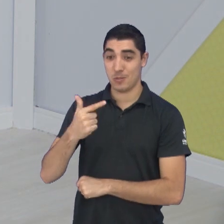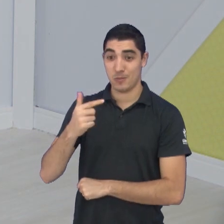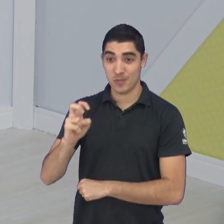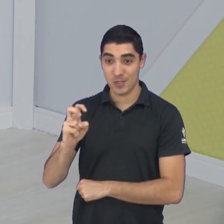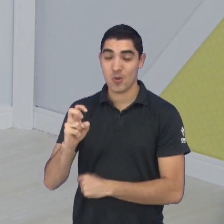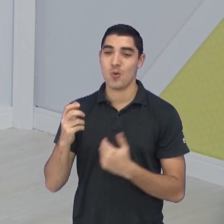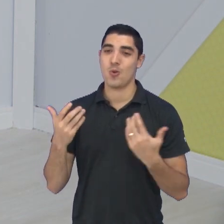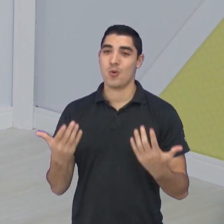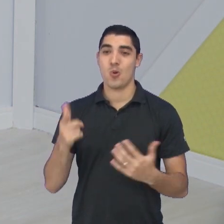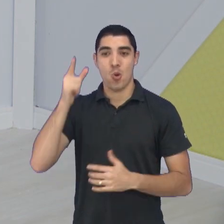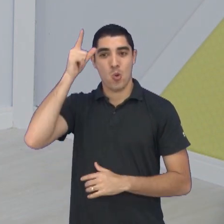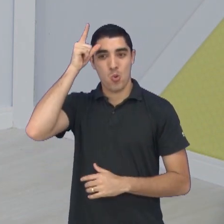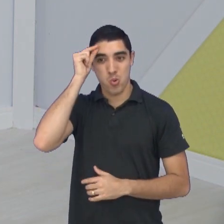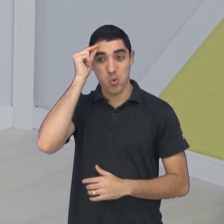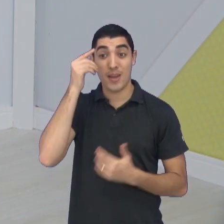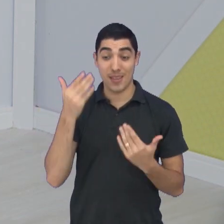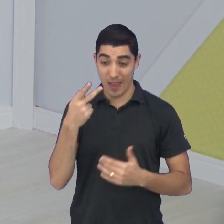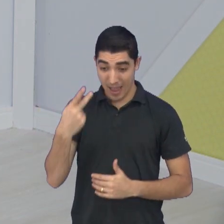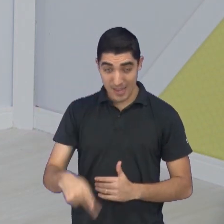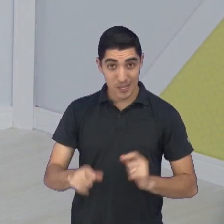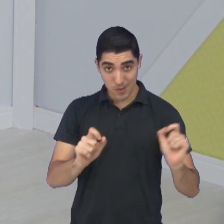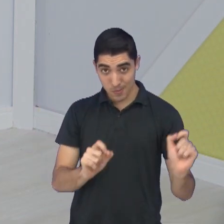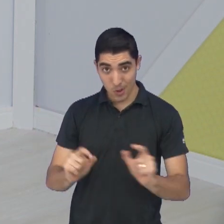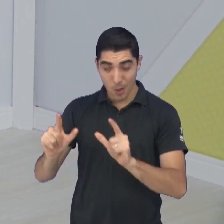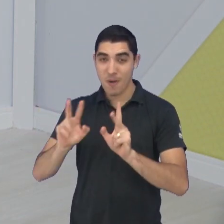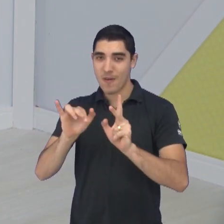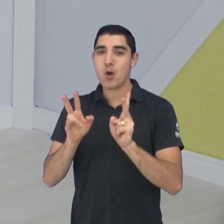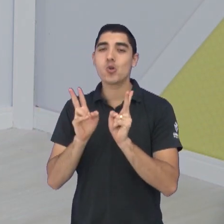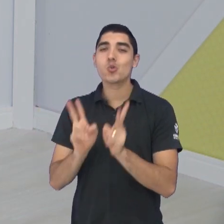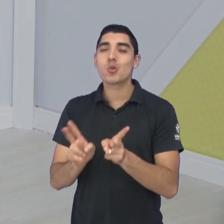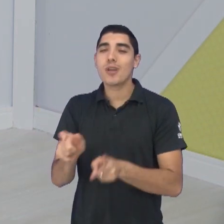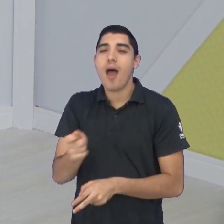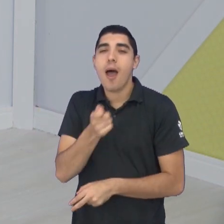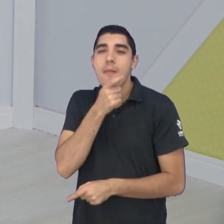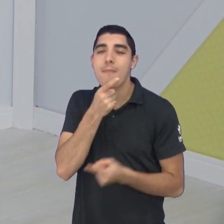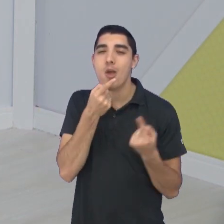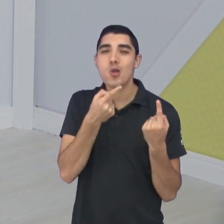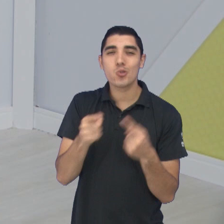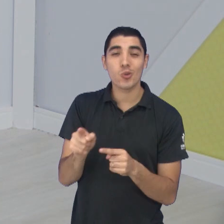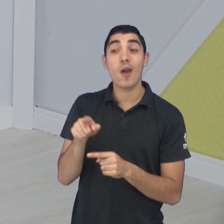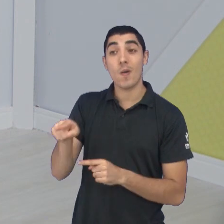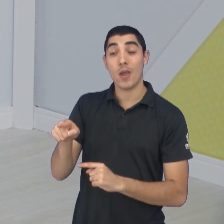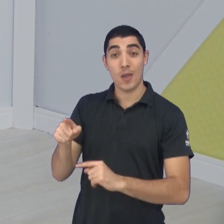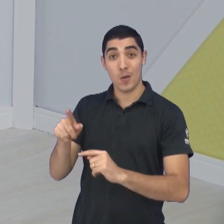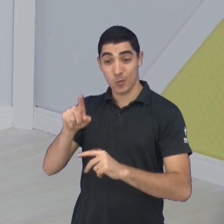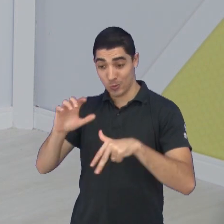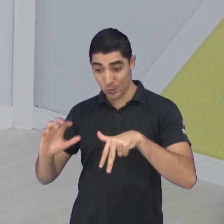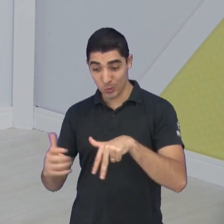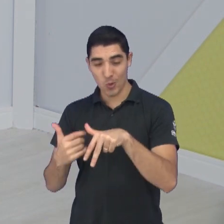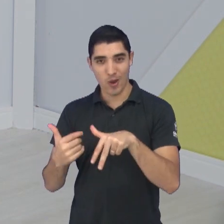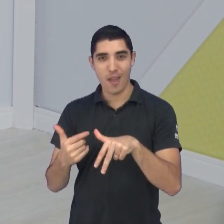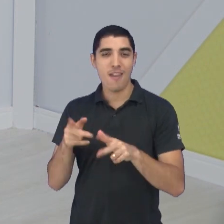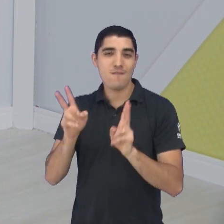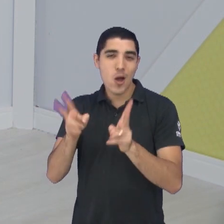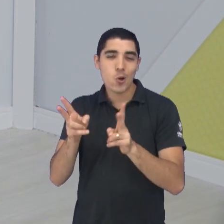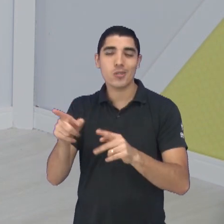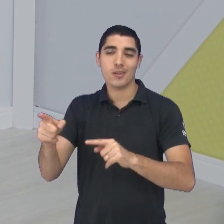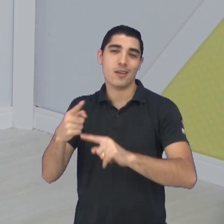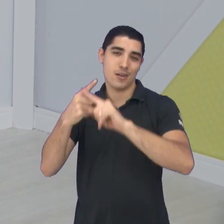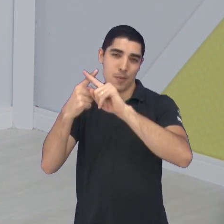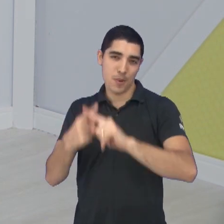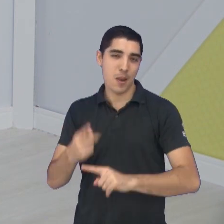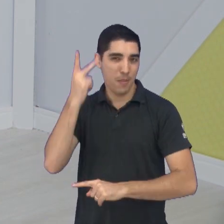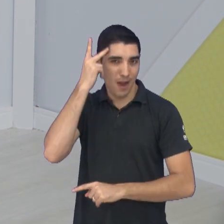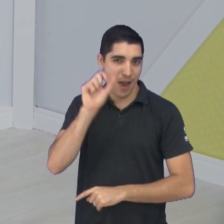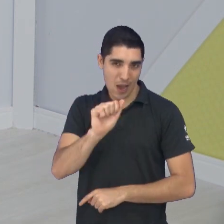seja, aqui no Hora do Esporte, a piada está mantida. O José Ensen permanece no sulfitão do ano